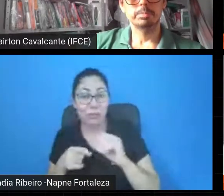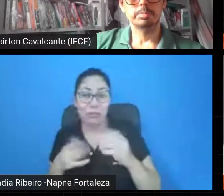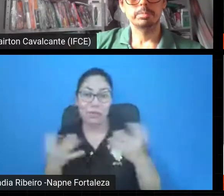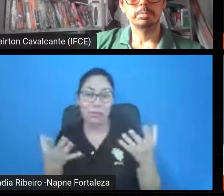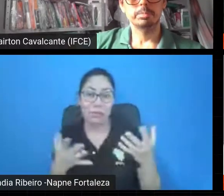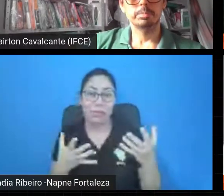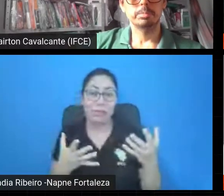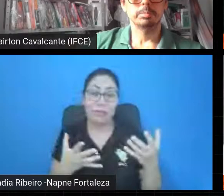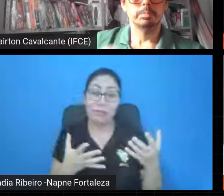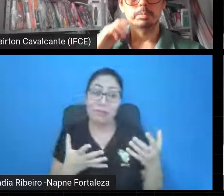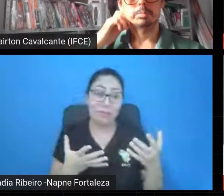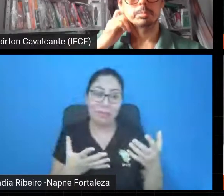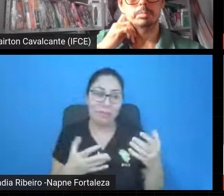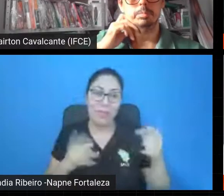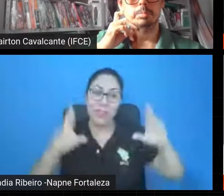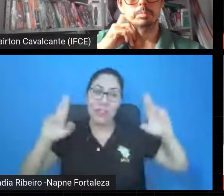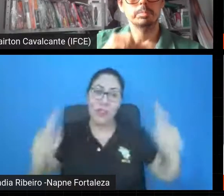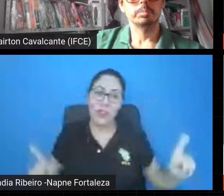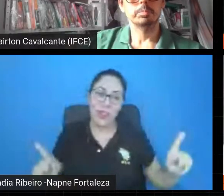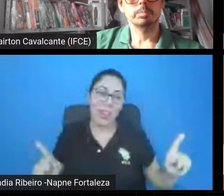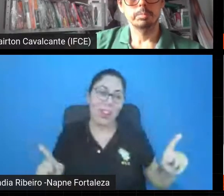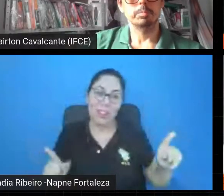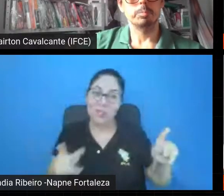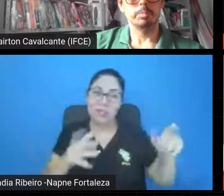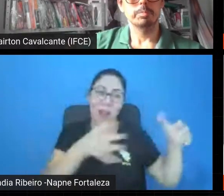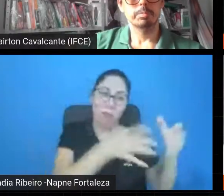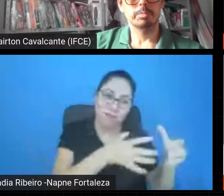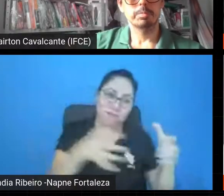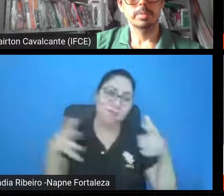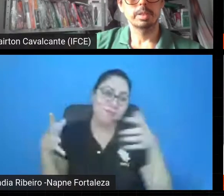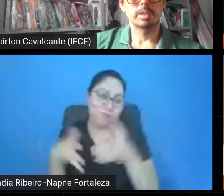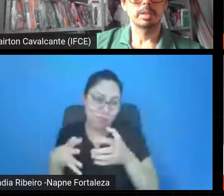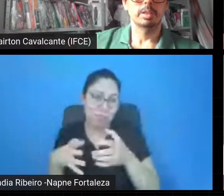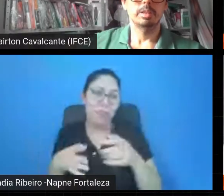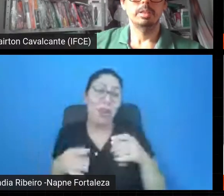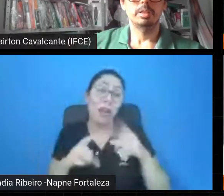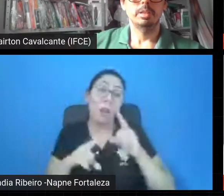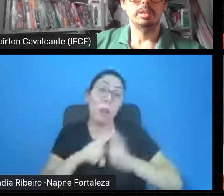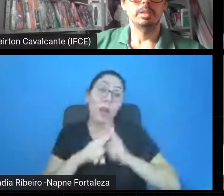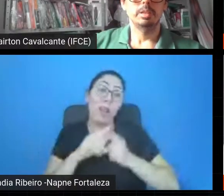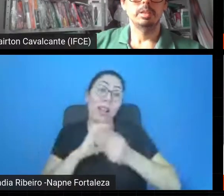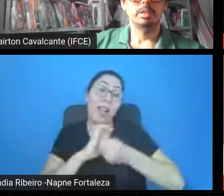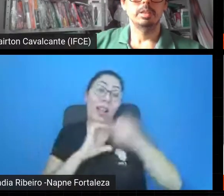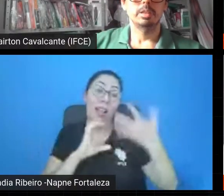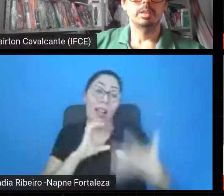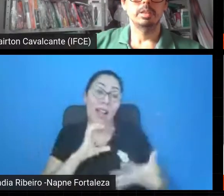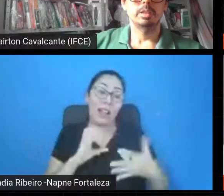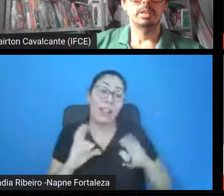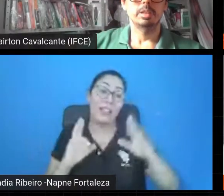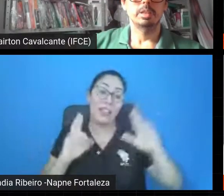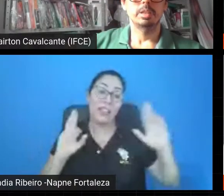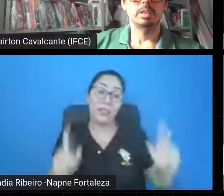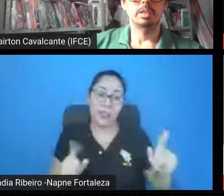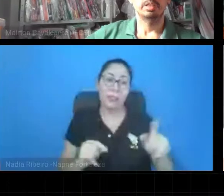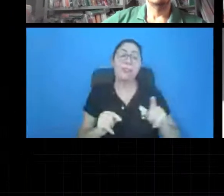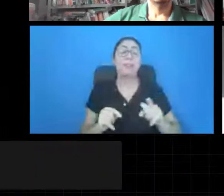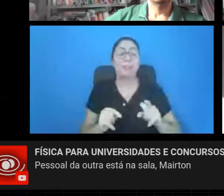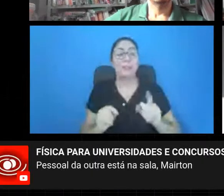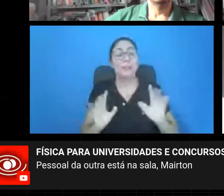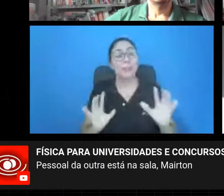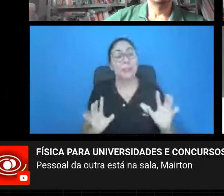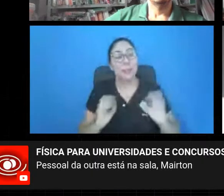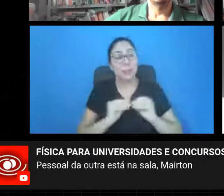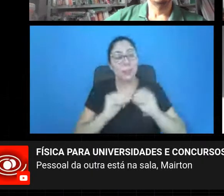cada carreira tem uma coisa distinta. E para finalizar, eu vi que talvez tenha passado uma série de